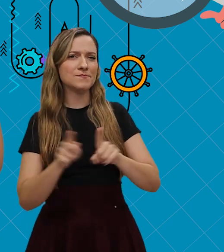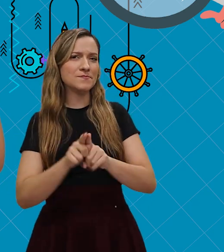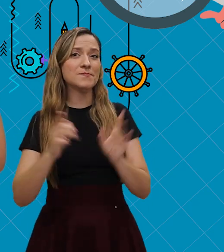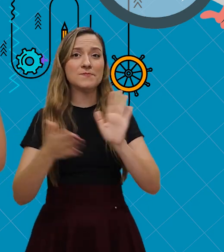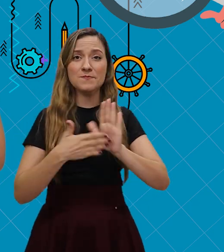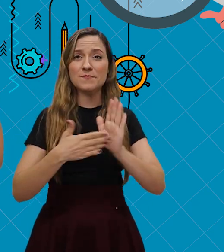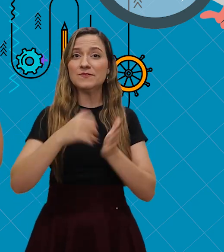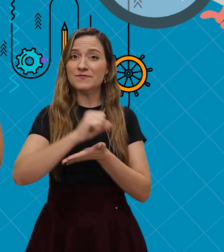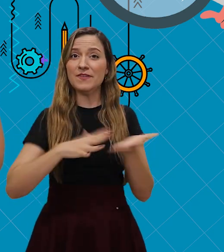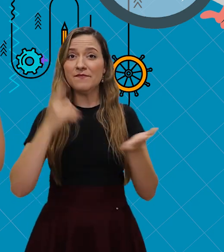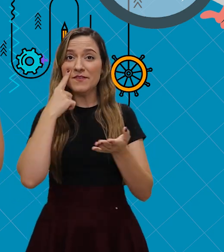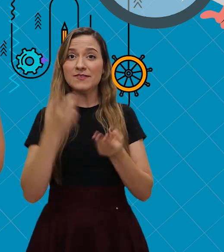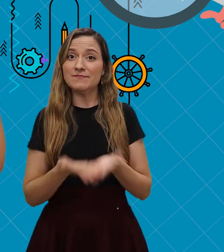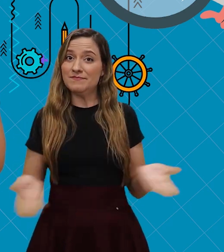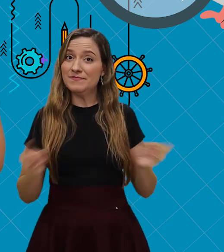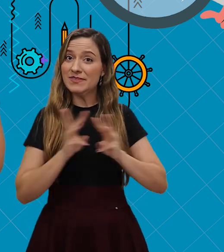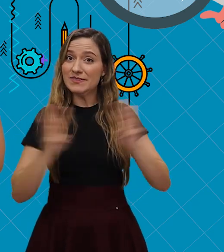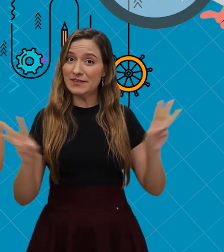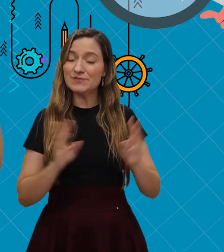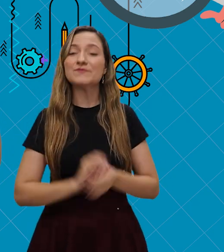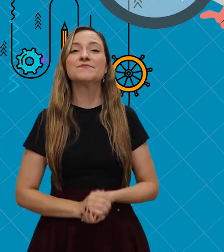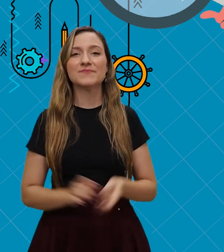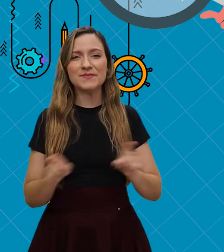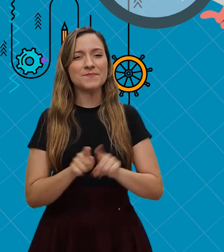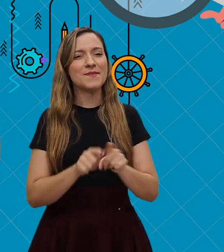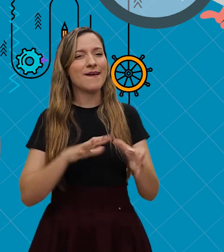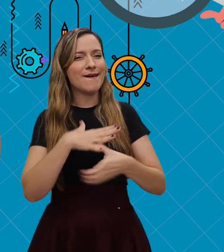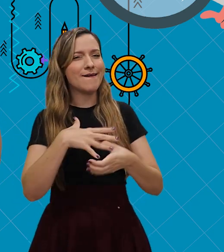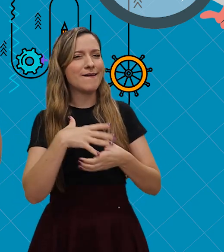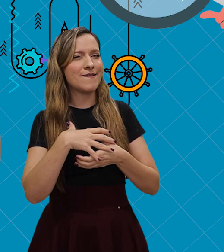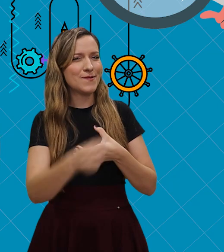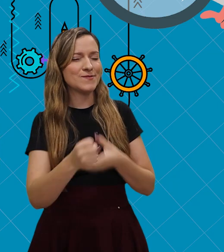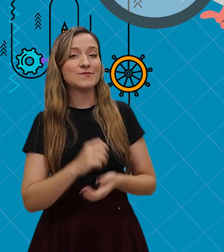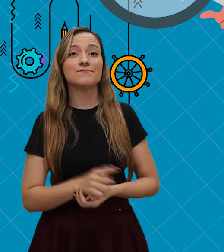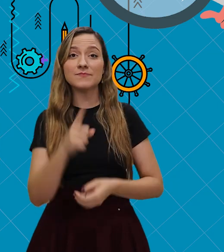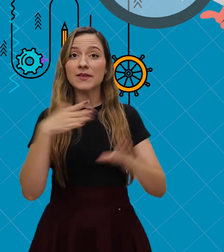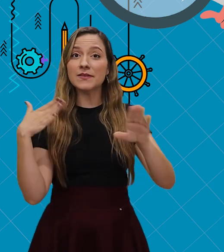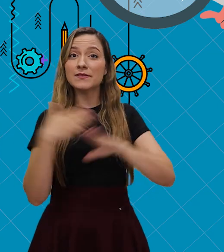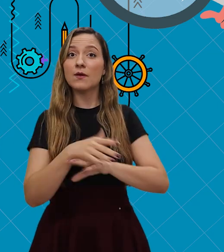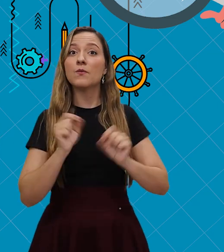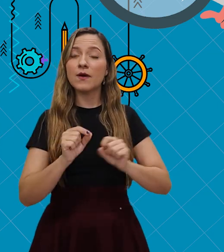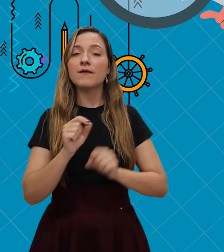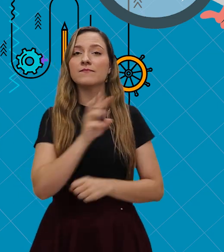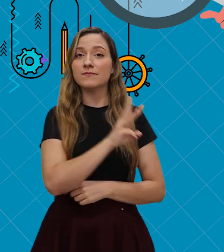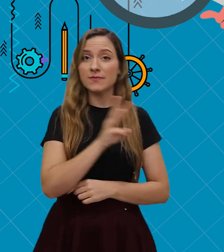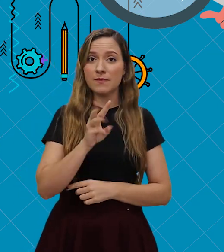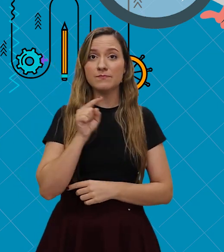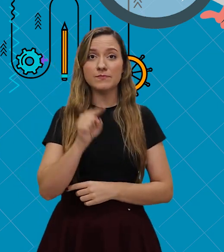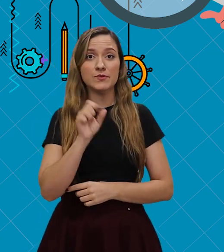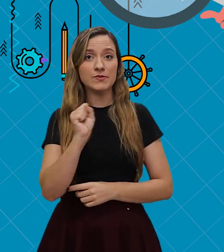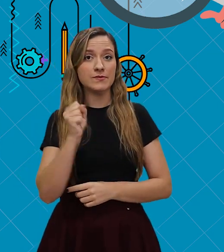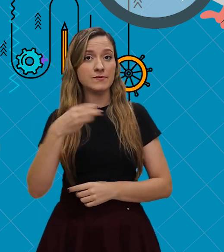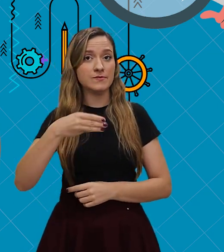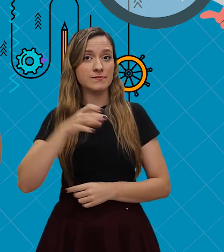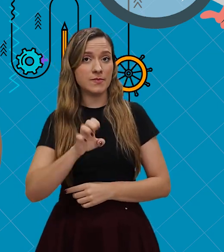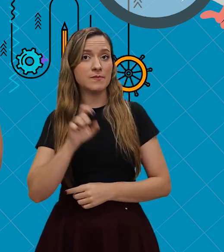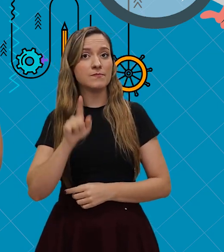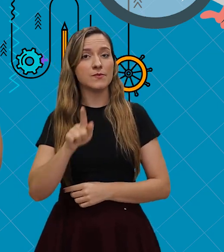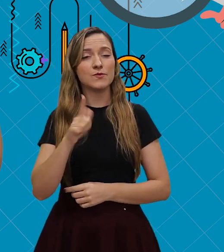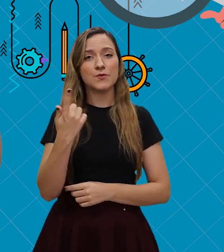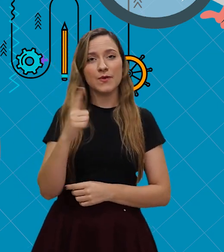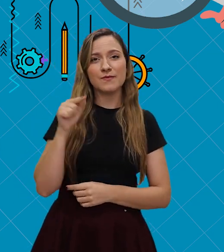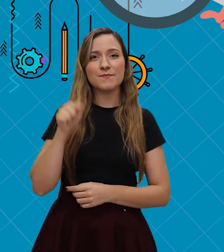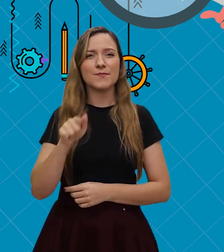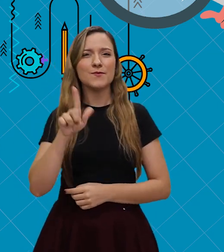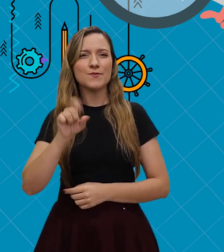O site está aqui na sua telinha, junto com o nosso TR Coach. Então basta acessar o www.sme.goenia